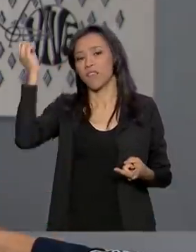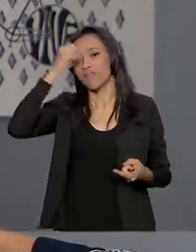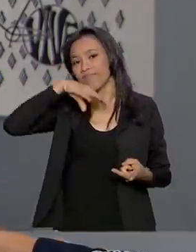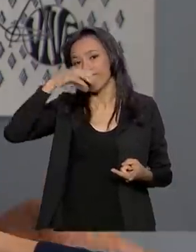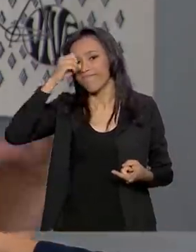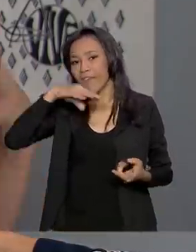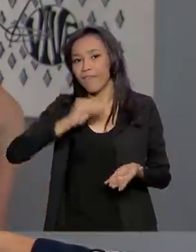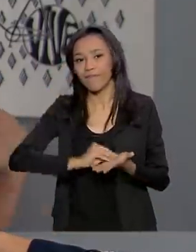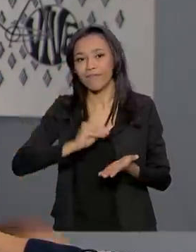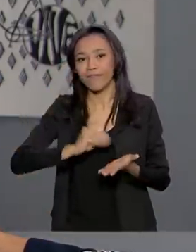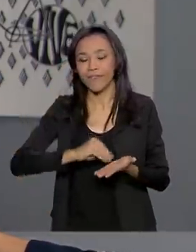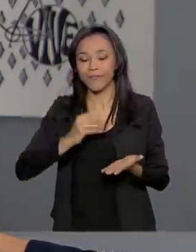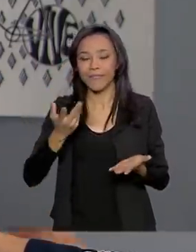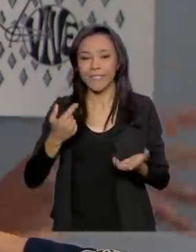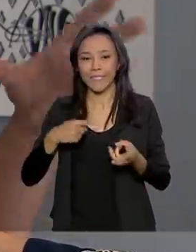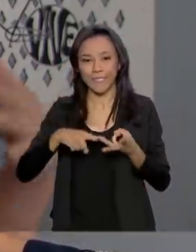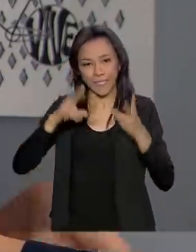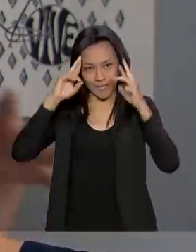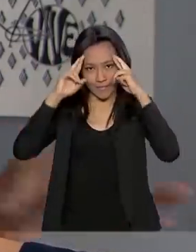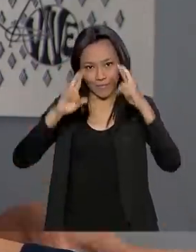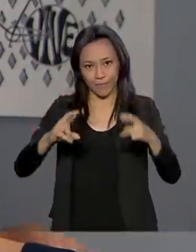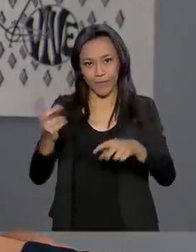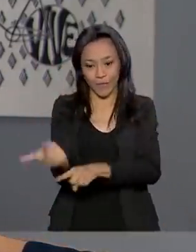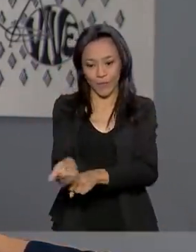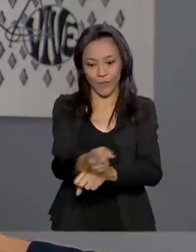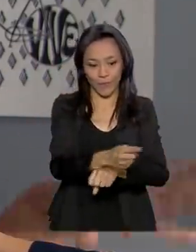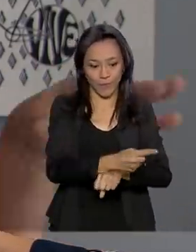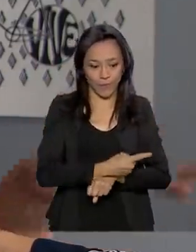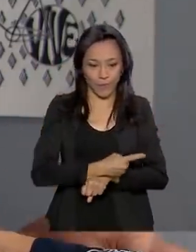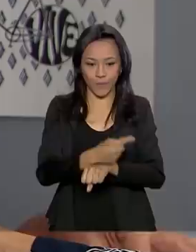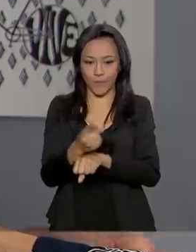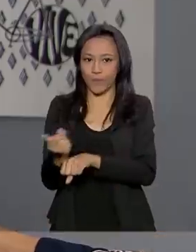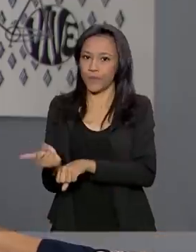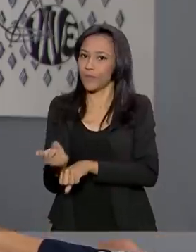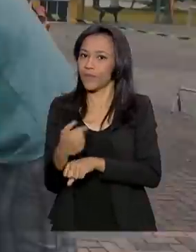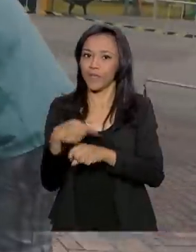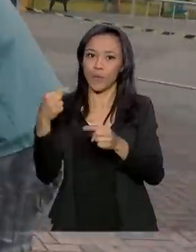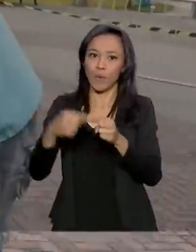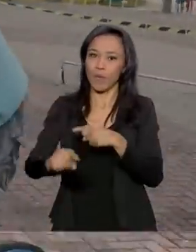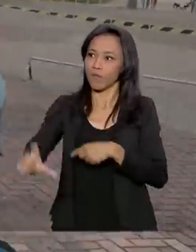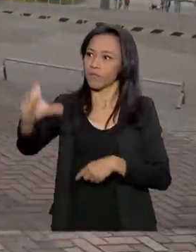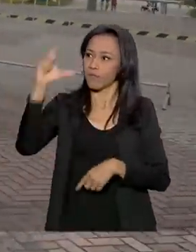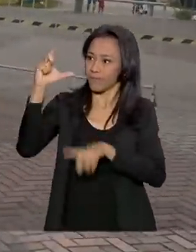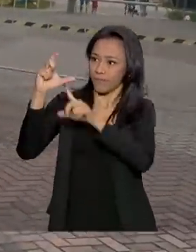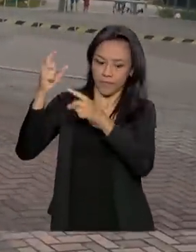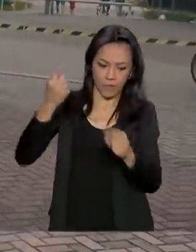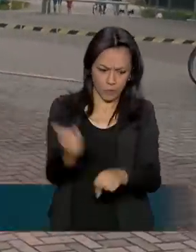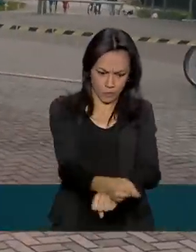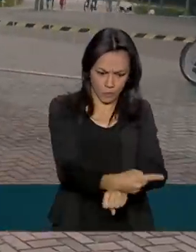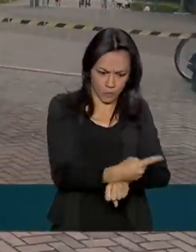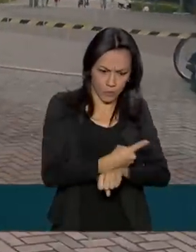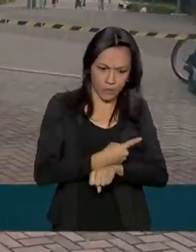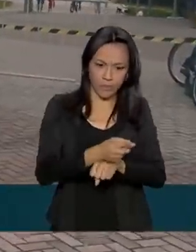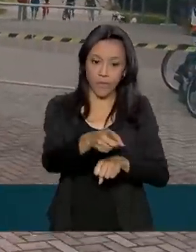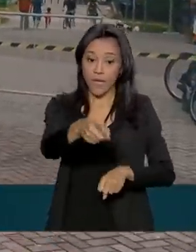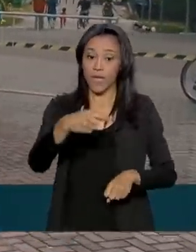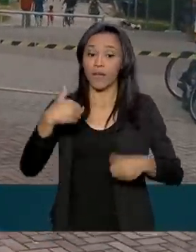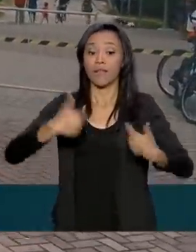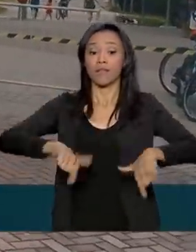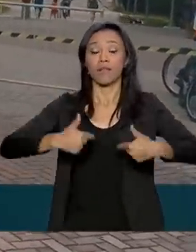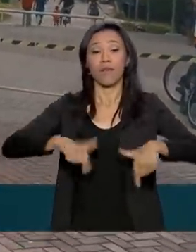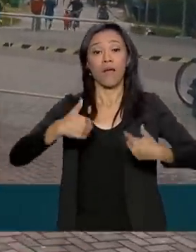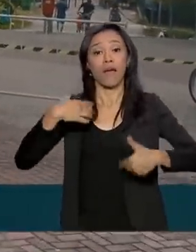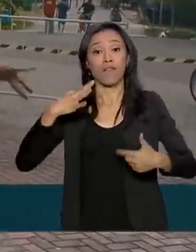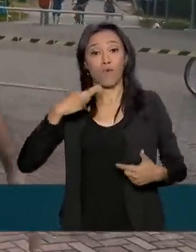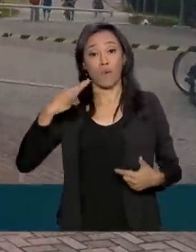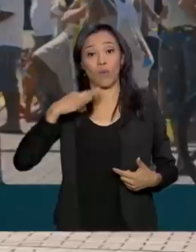altíssima, com excesso de velocidade totalmente incompatível com a via. Raul era ciclista e fazia trabalho voluntário em